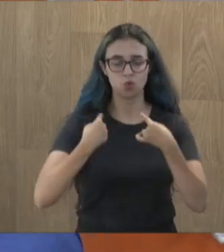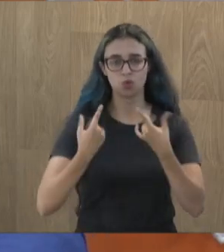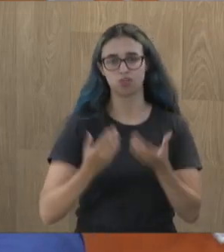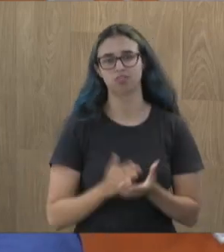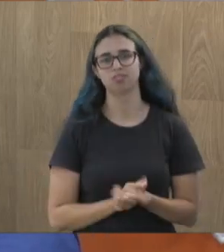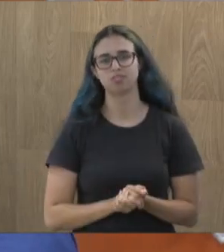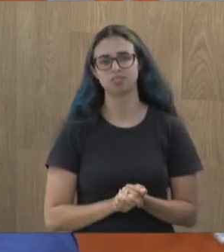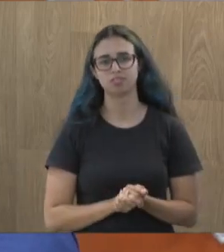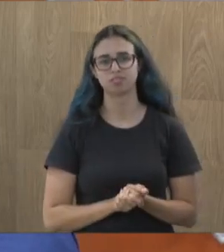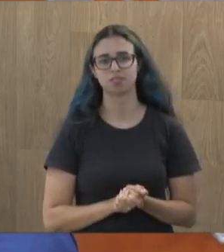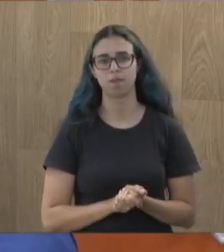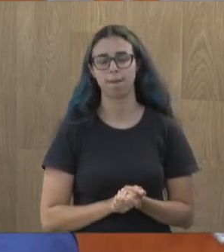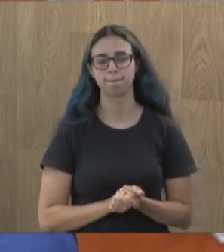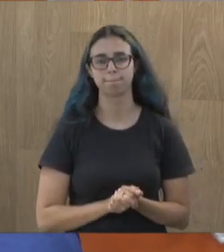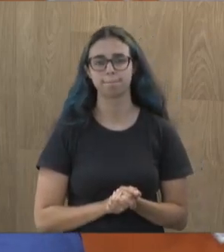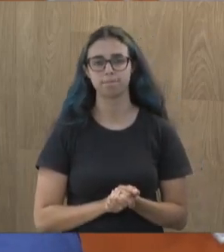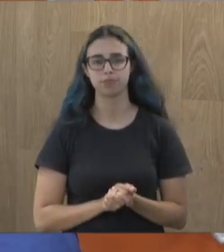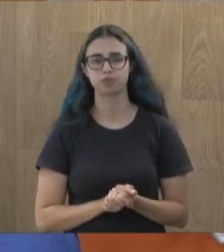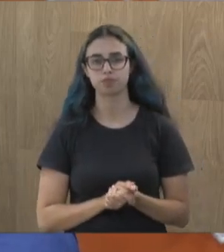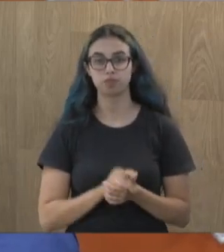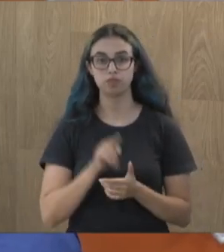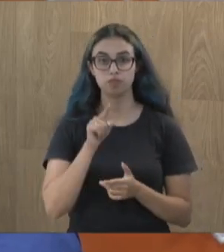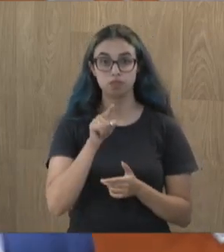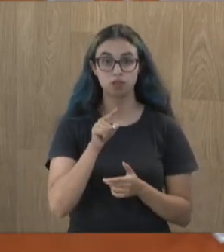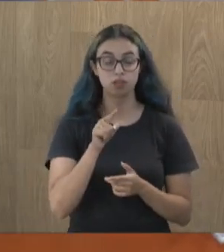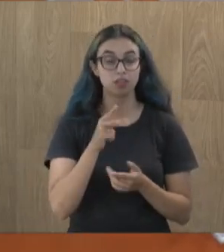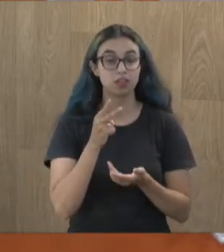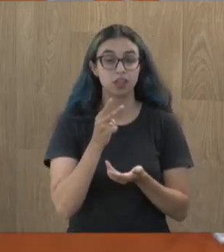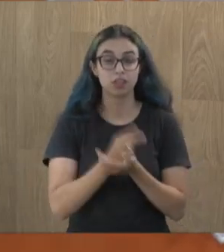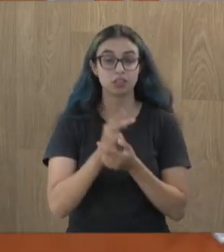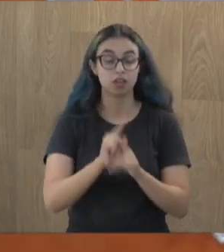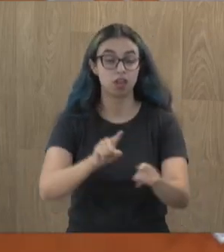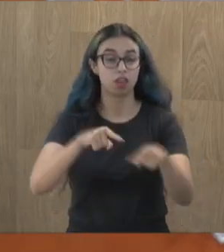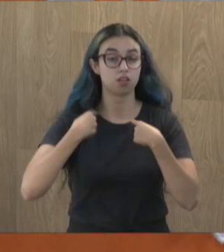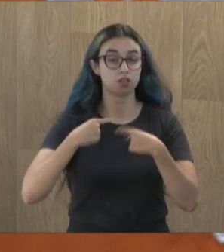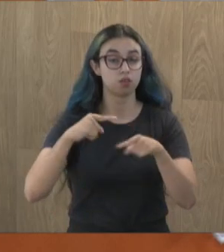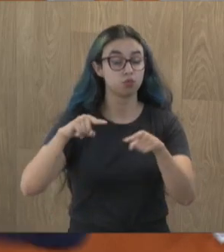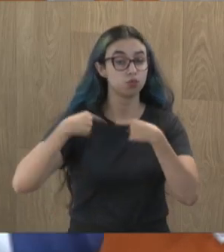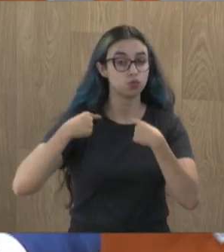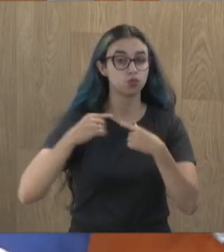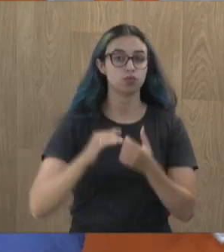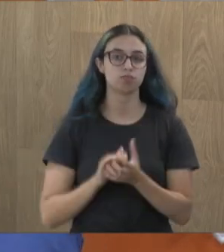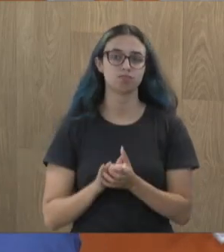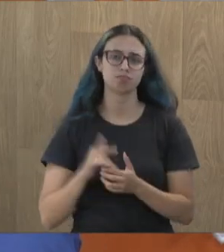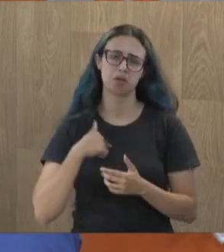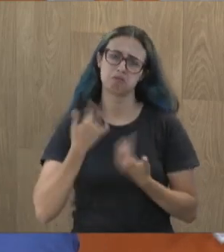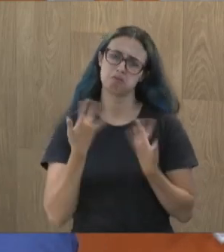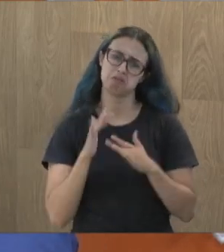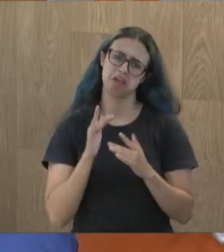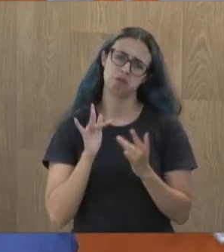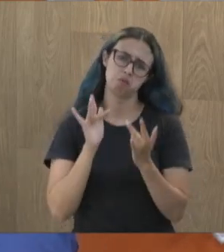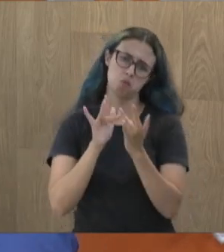mandato da nossa gestão. Você foi excluído. Porque a gente não quer gente da sua laia perto da gente, não.